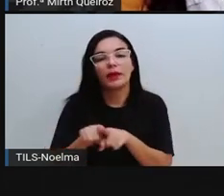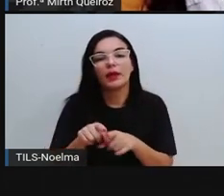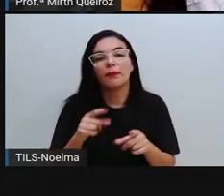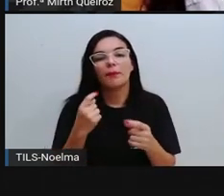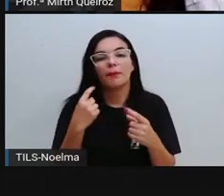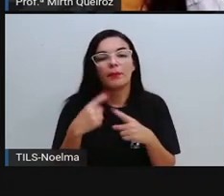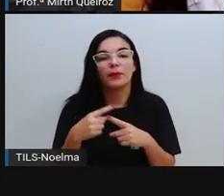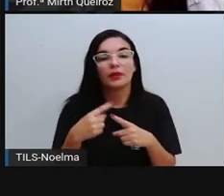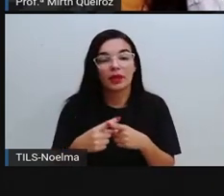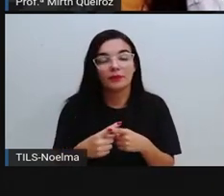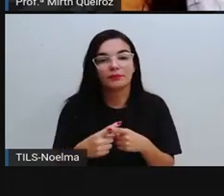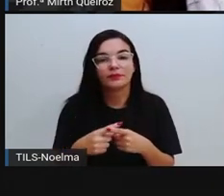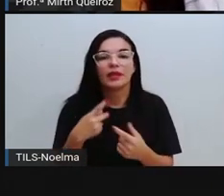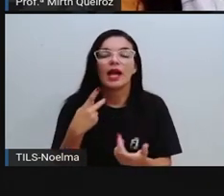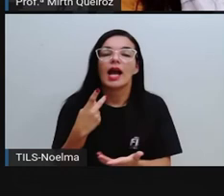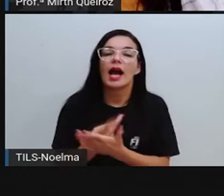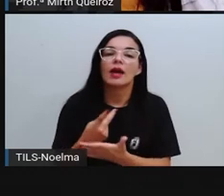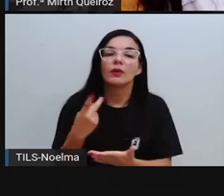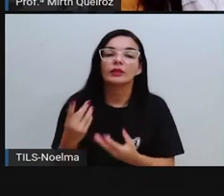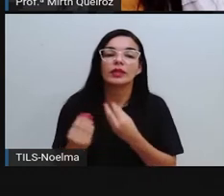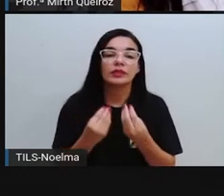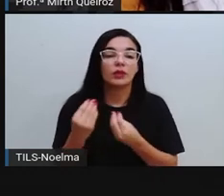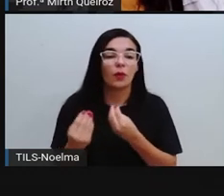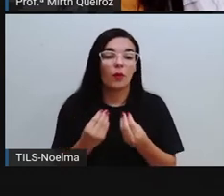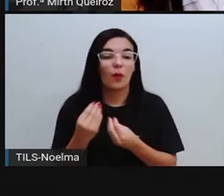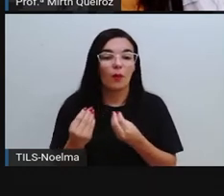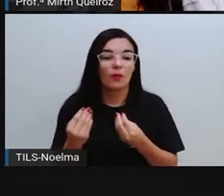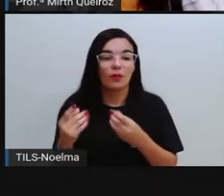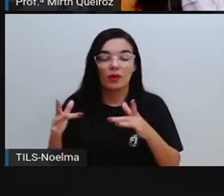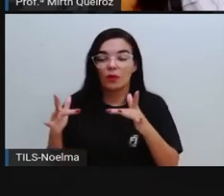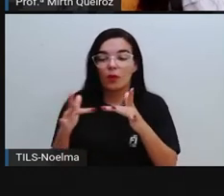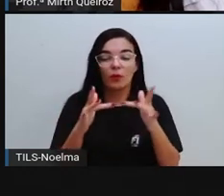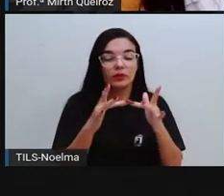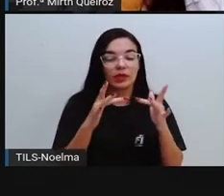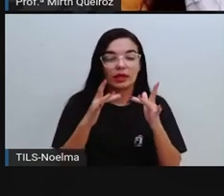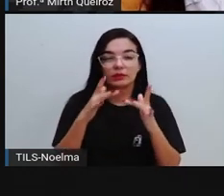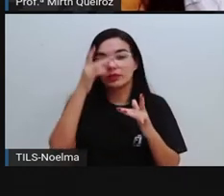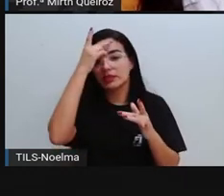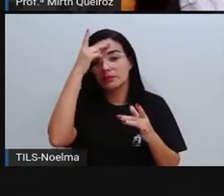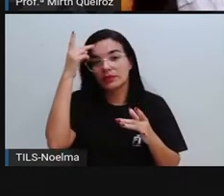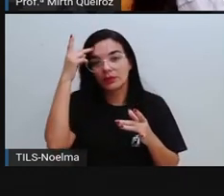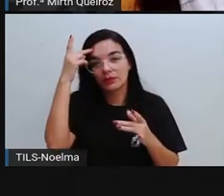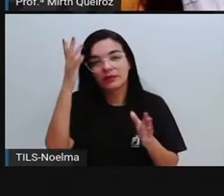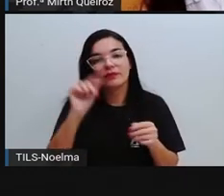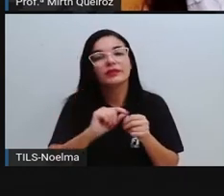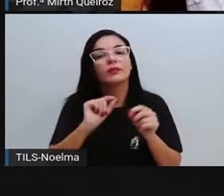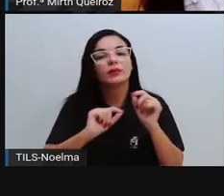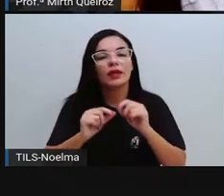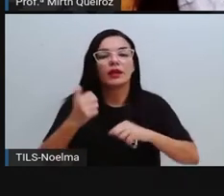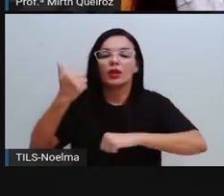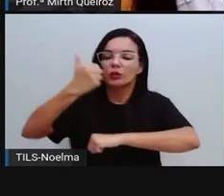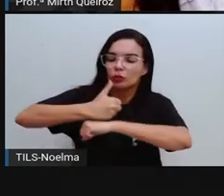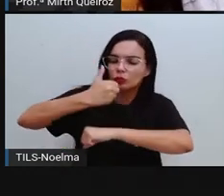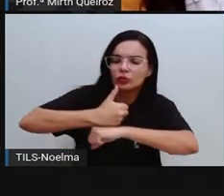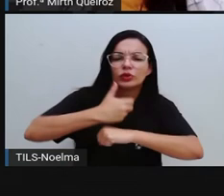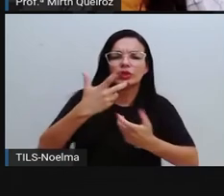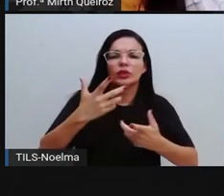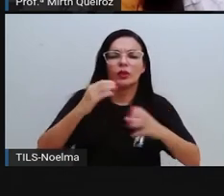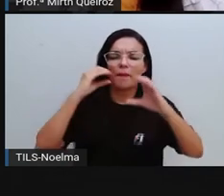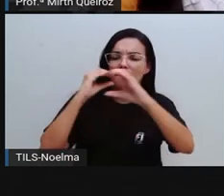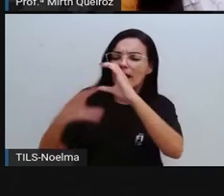pessoas. E de que forma acontece o engajamento das pessoas no jornal digital? Curtindo, compartilhando,